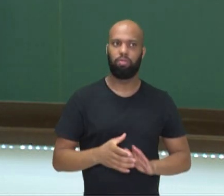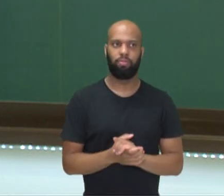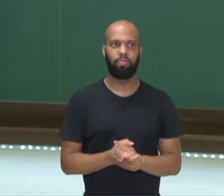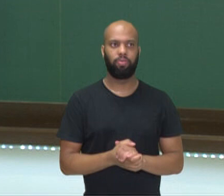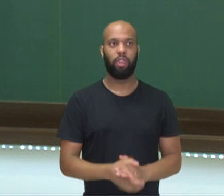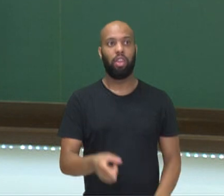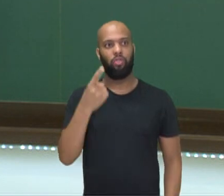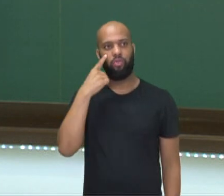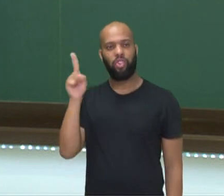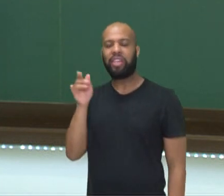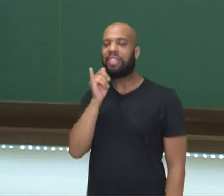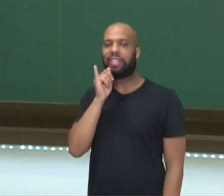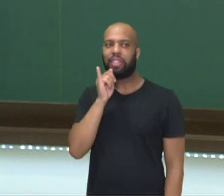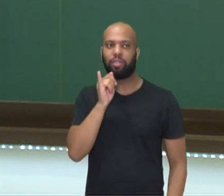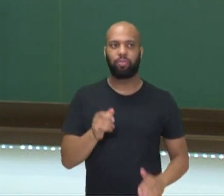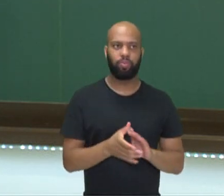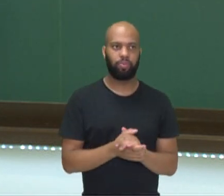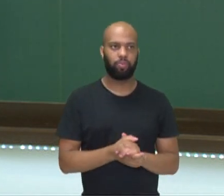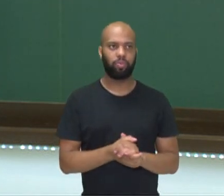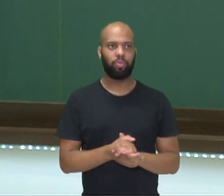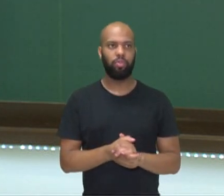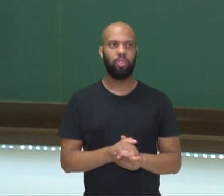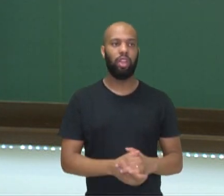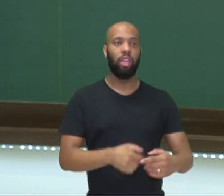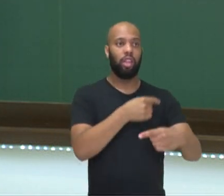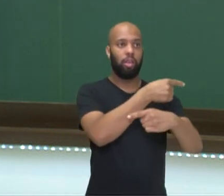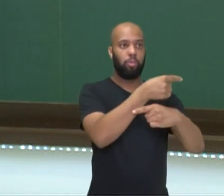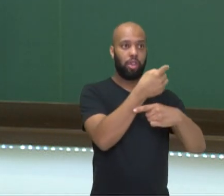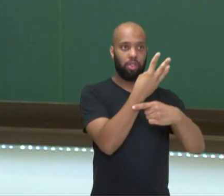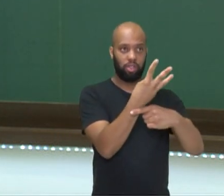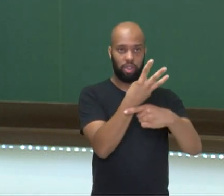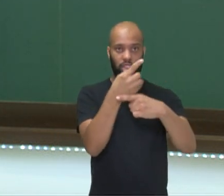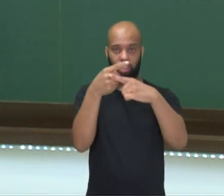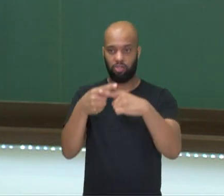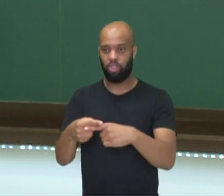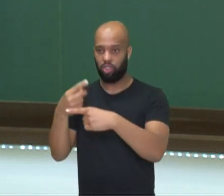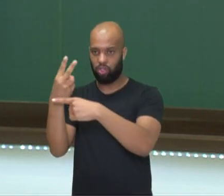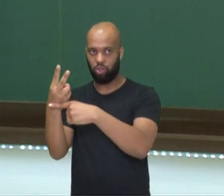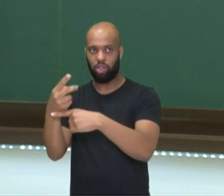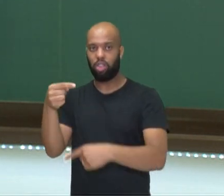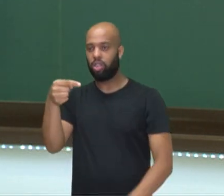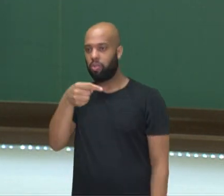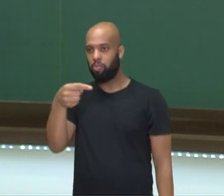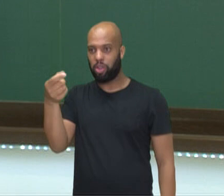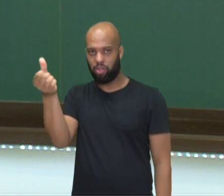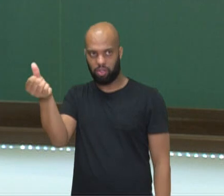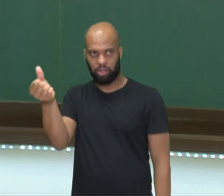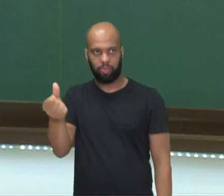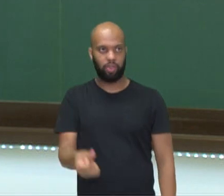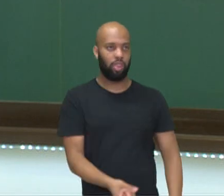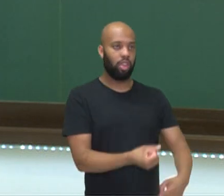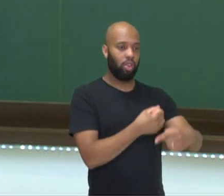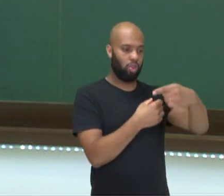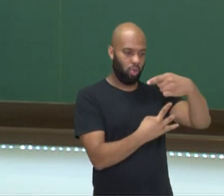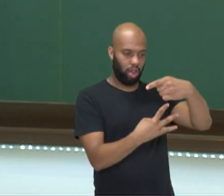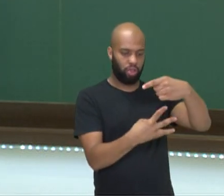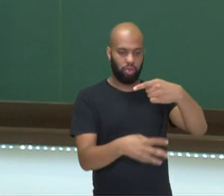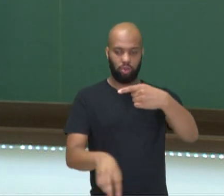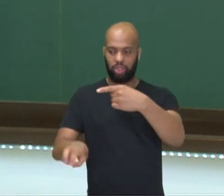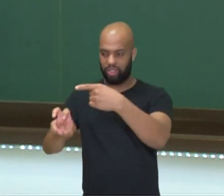olha só. Nesse exemplo que eu dei aqui, eu fiz menos 3 vezes 2 é menos 6. 4 vezes 5 é 20.